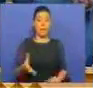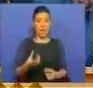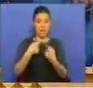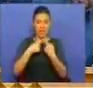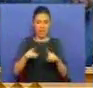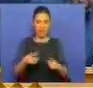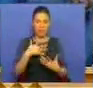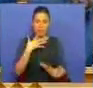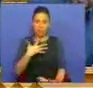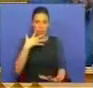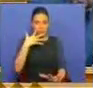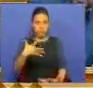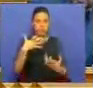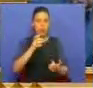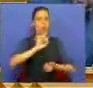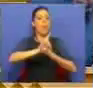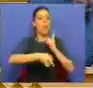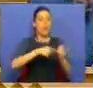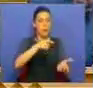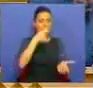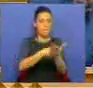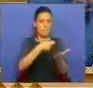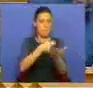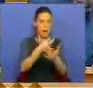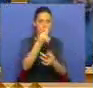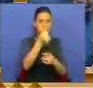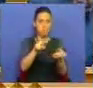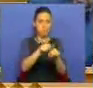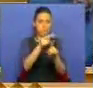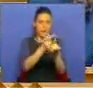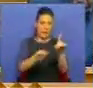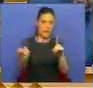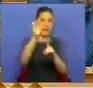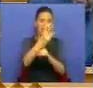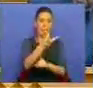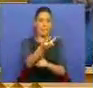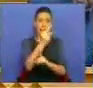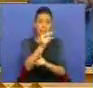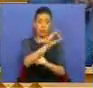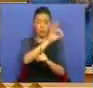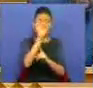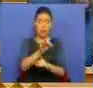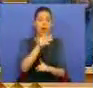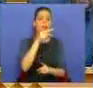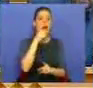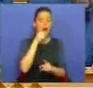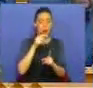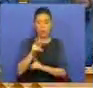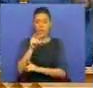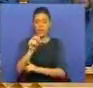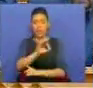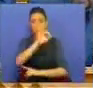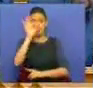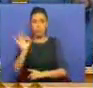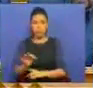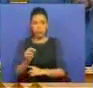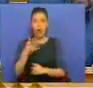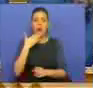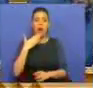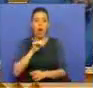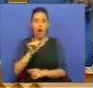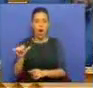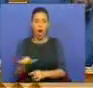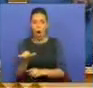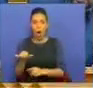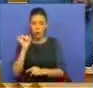esta diferença enorme entre aqueles que pagam preços mais caros, 13% do arroz, 30% nos óleos